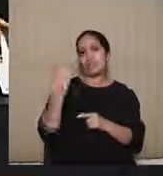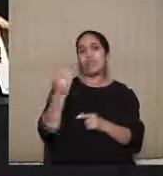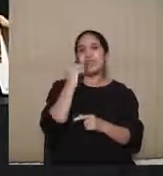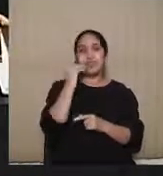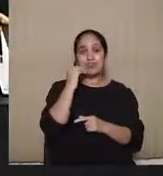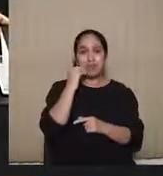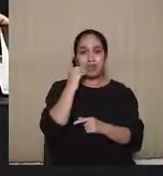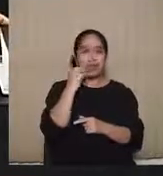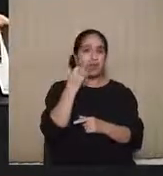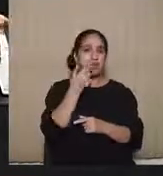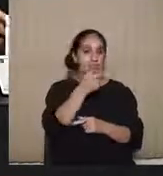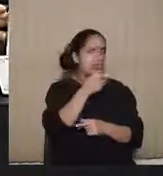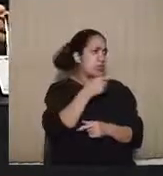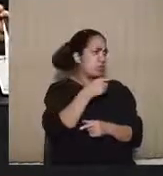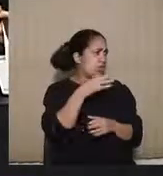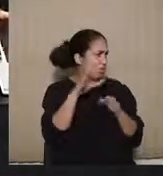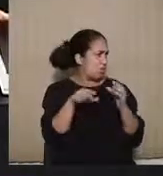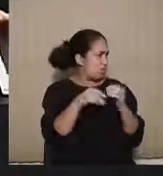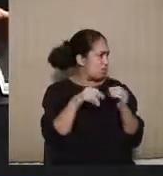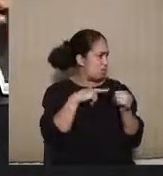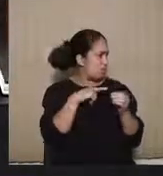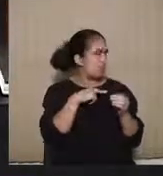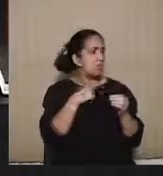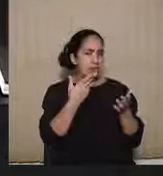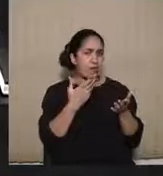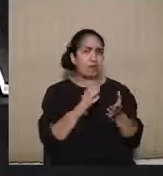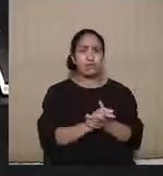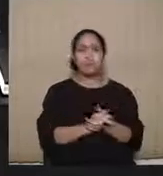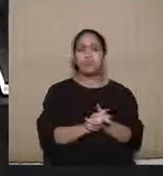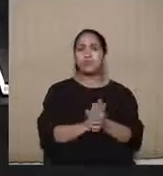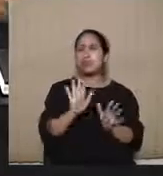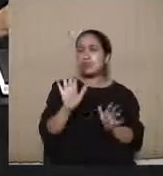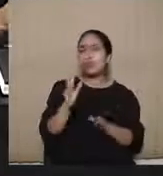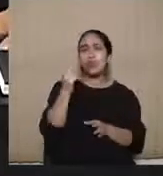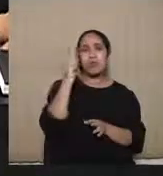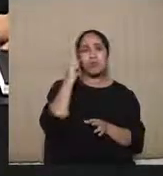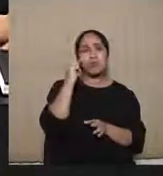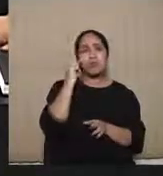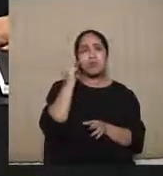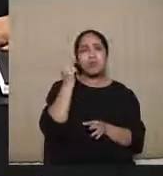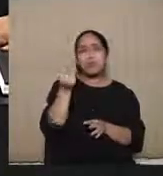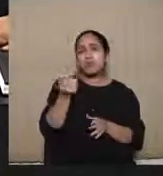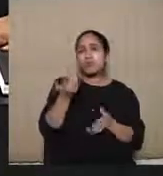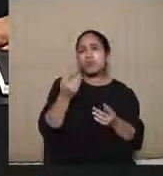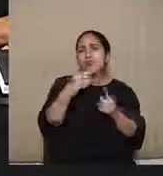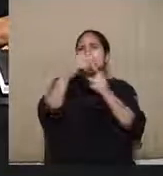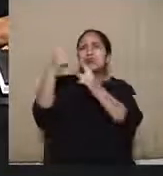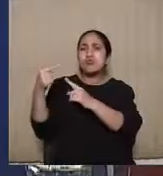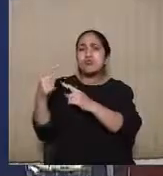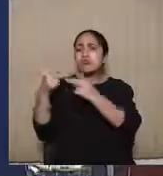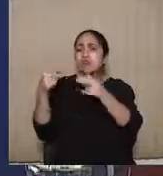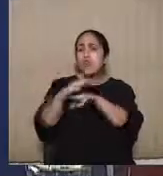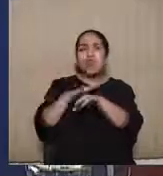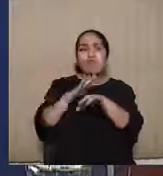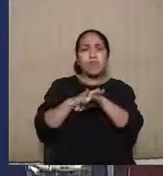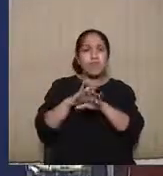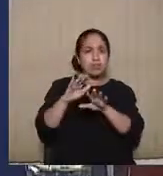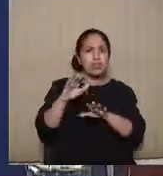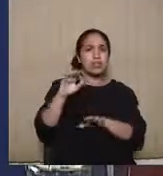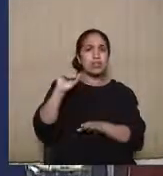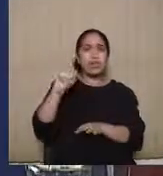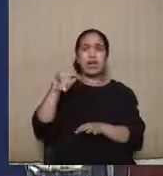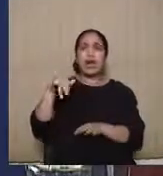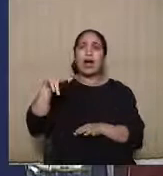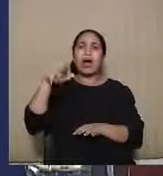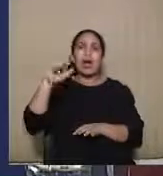o senhor tem alguma... Não, não, mas eu acho até mesmo assim, a gente pensando na tipicidade das ações, eu também entendo que a AIME seja